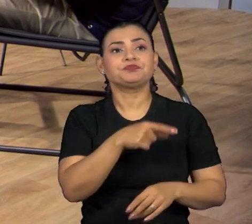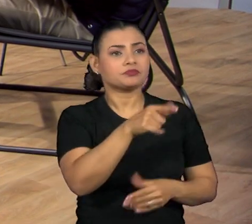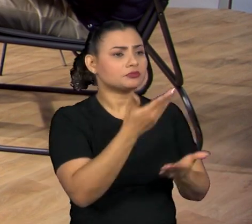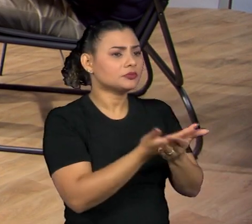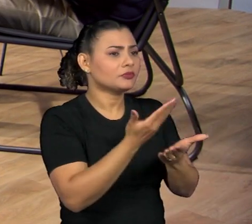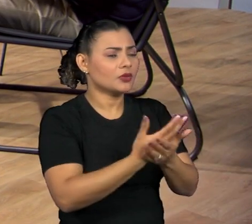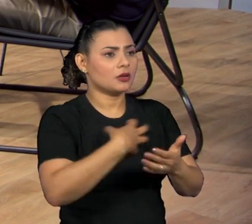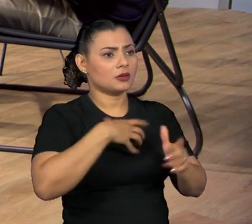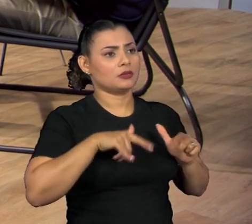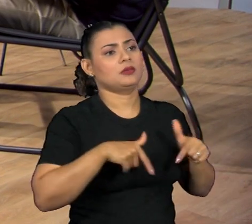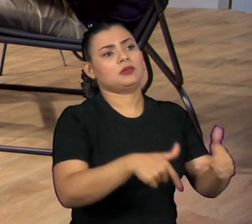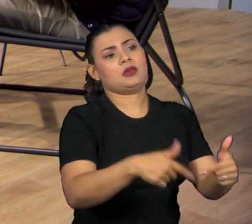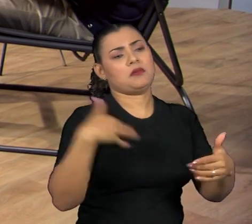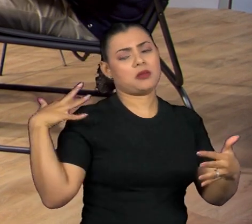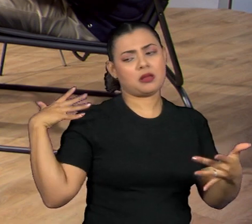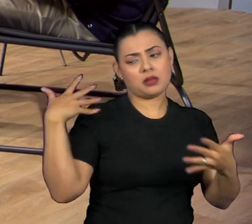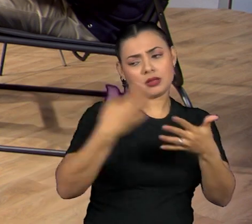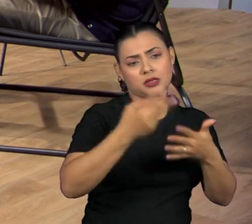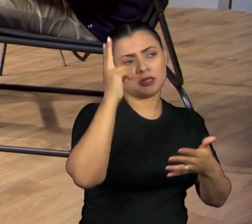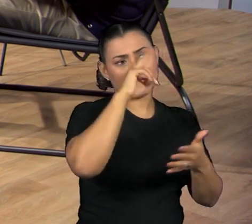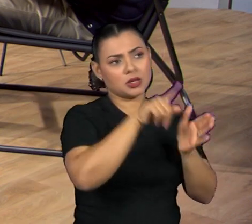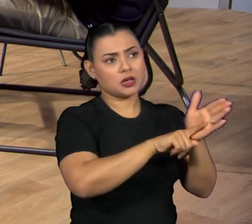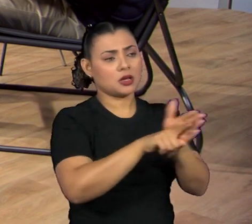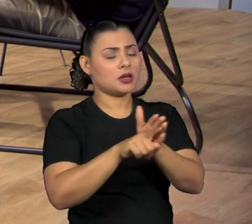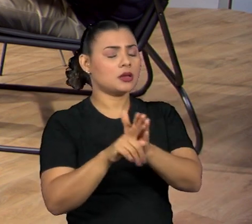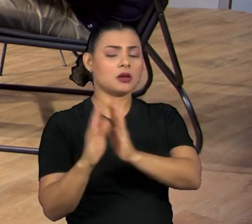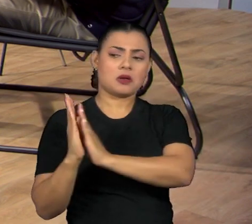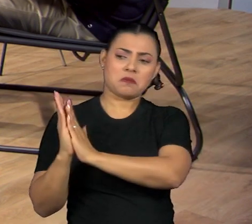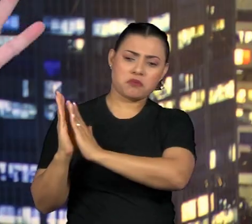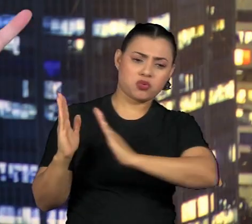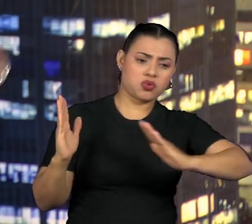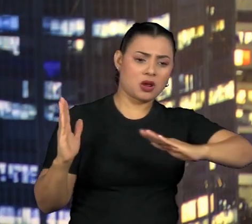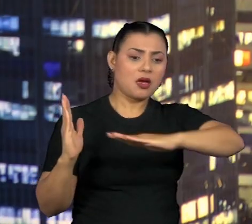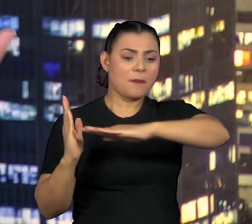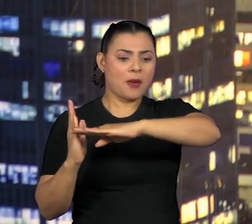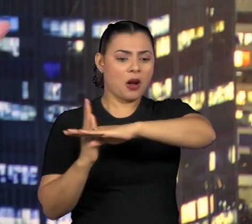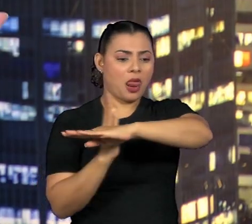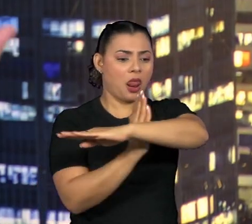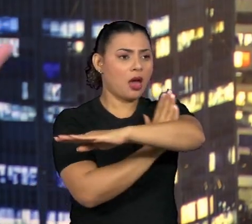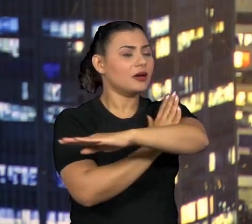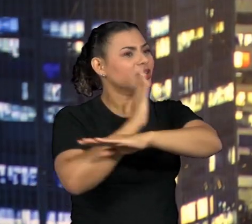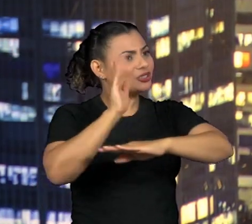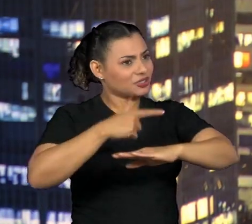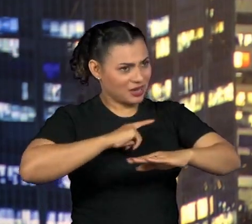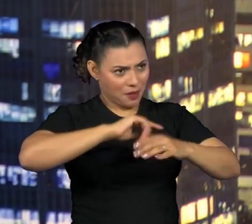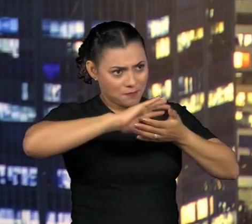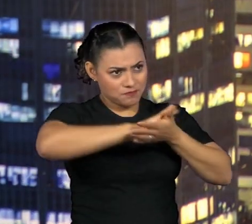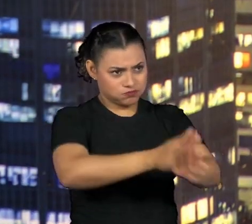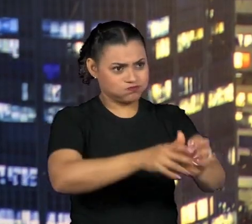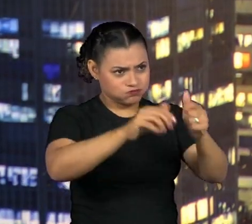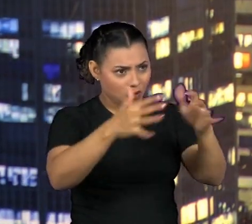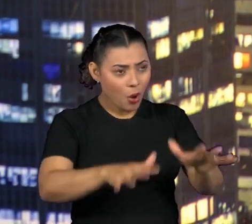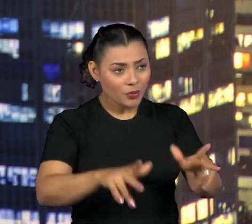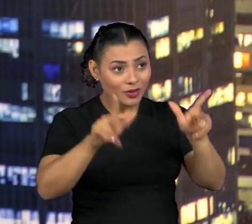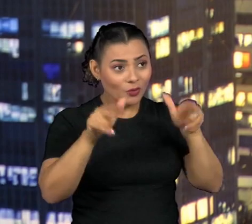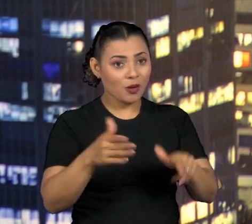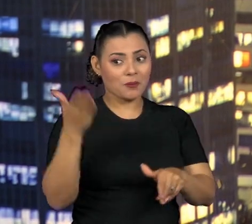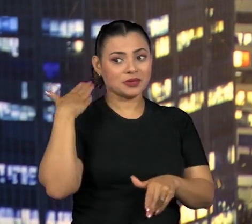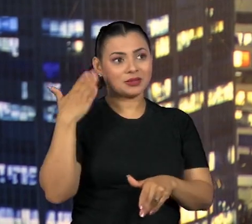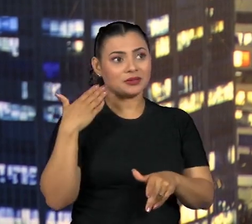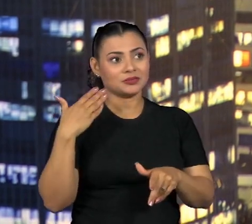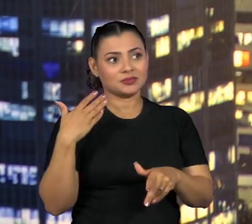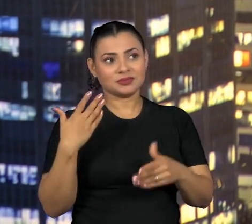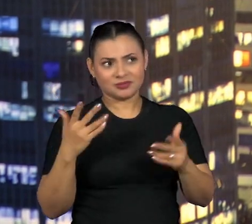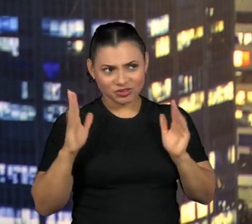comportamento ao longo da história, olhando para essa linha do tempo, já houve uma destruição tão grande como